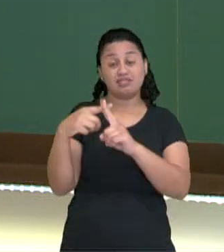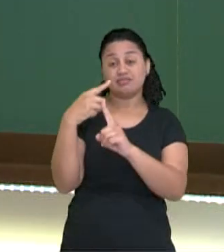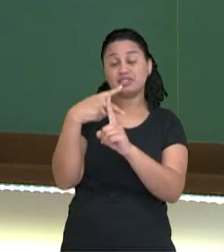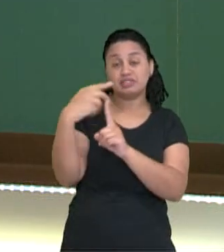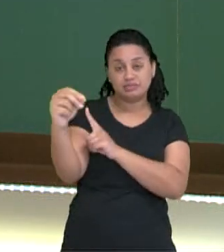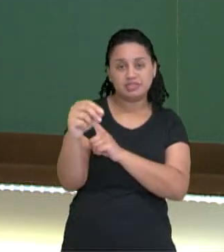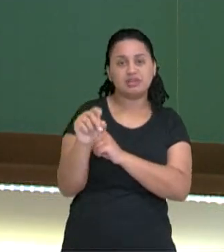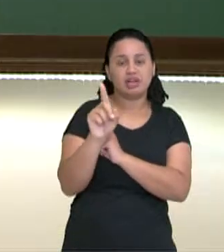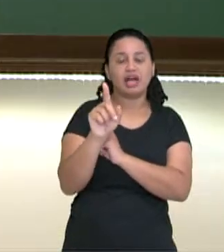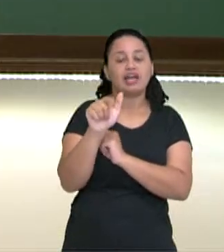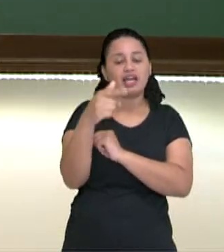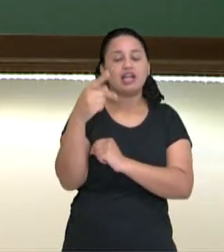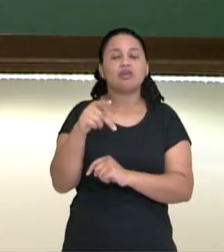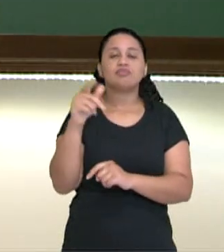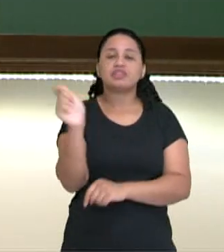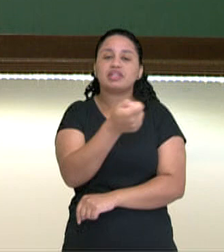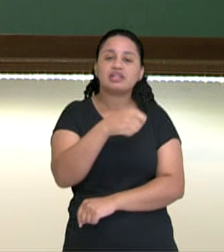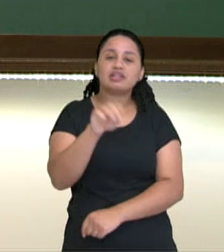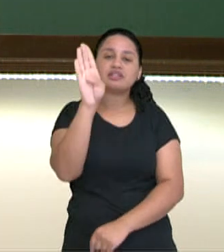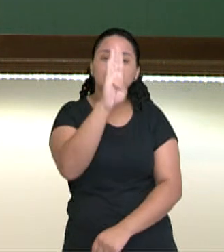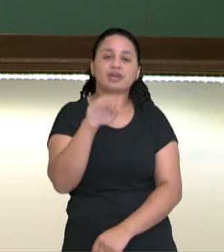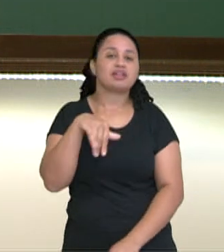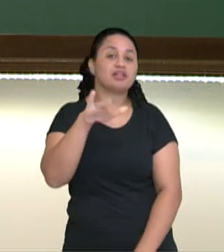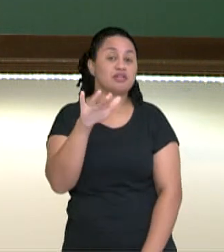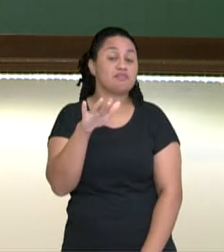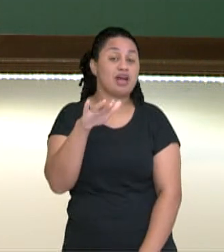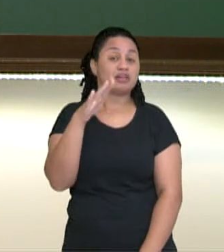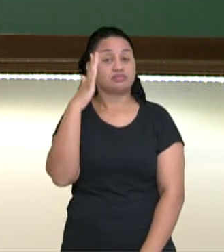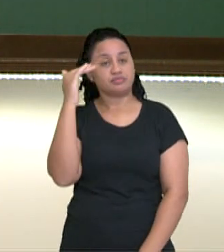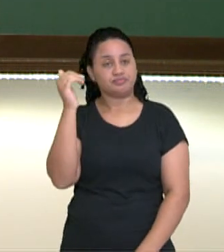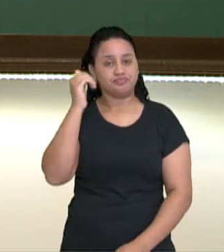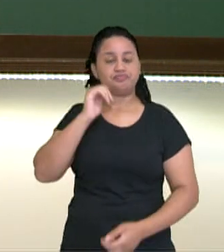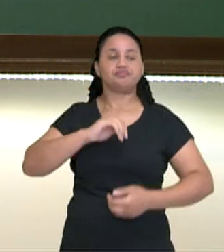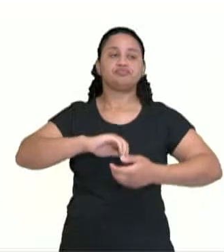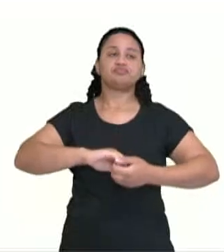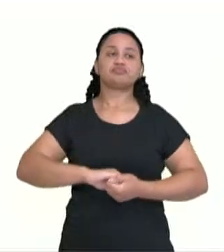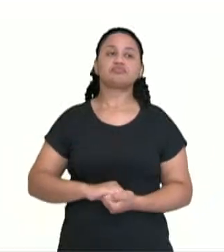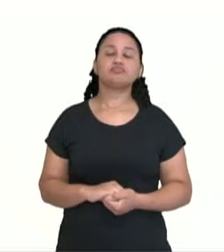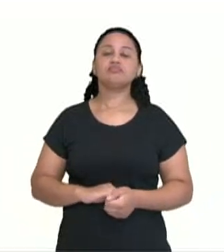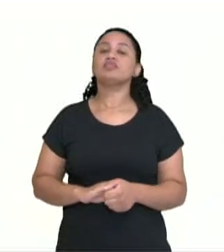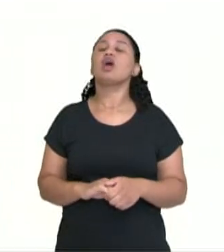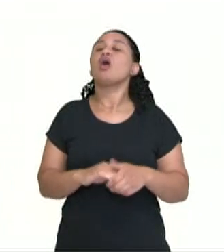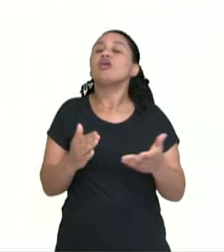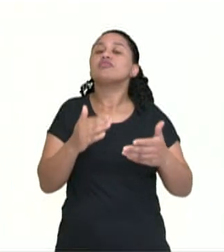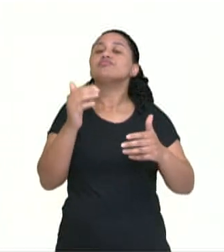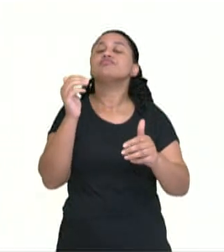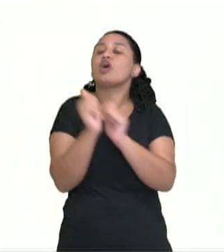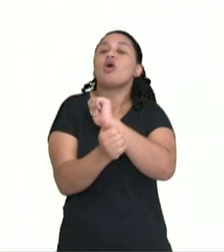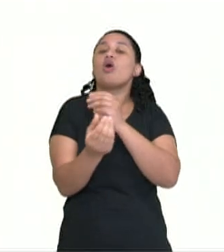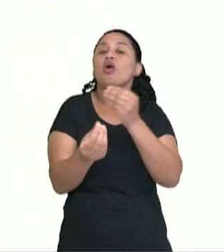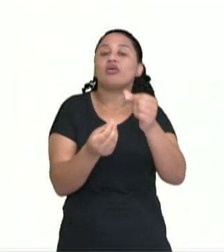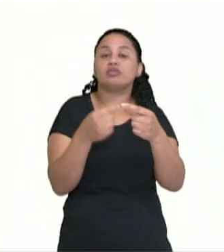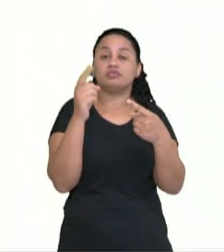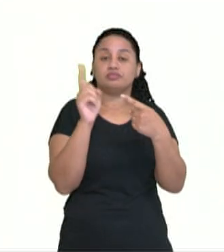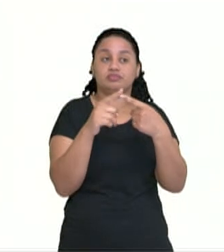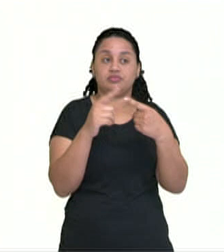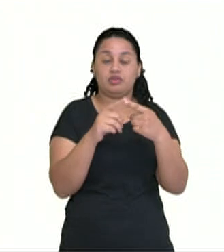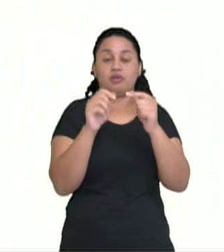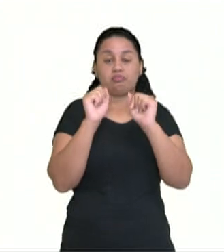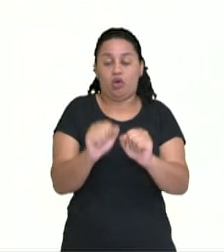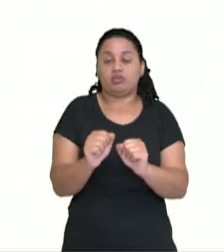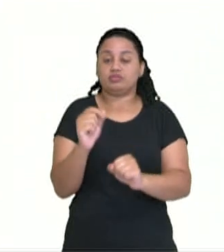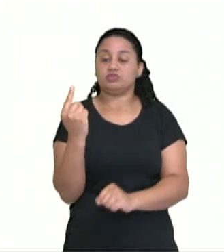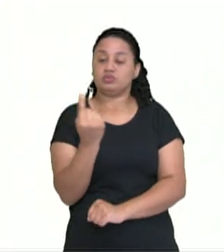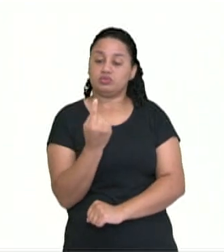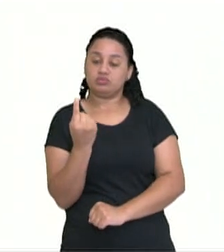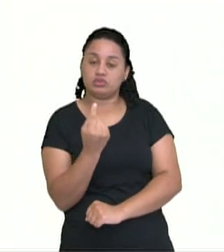jogo. Vamos falar um pouquinho do jogo? Ele pode ser disputado como? Ele pode ser disputado individual